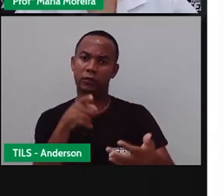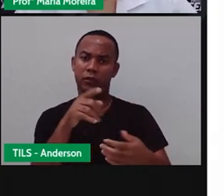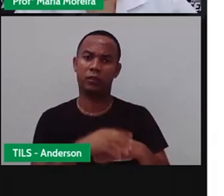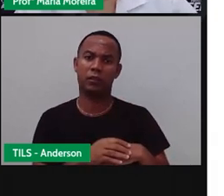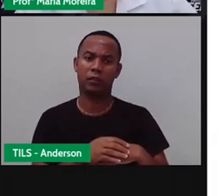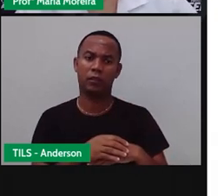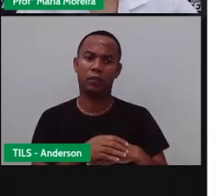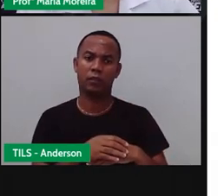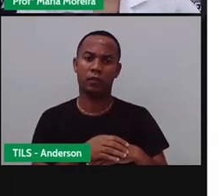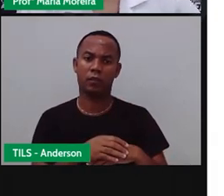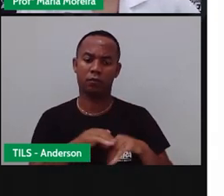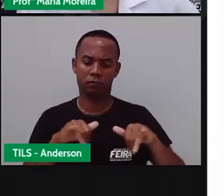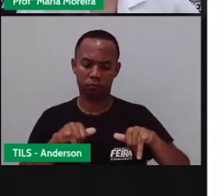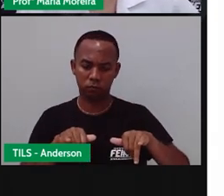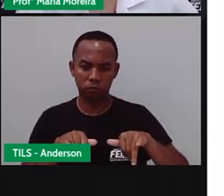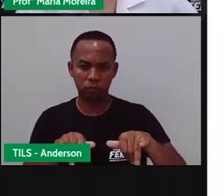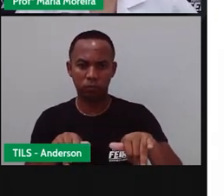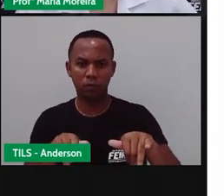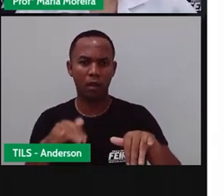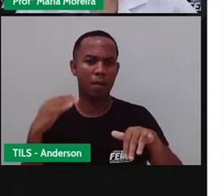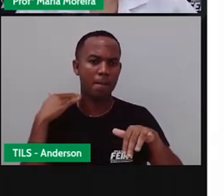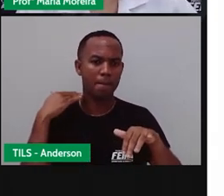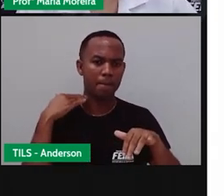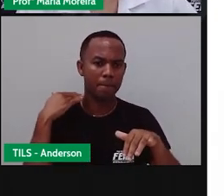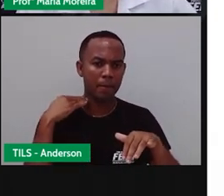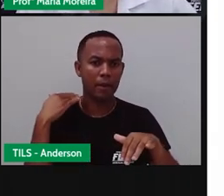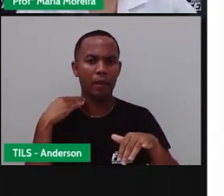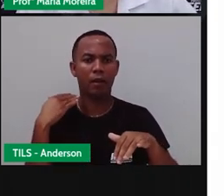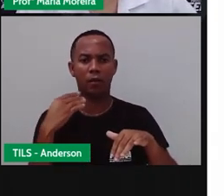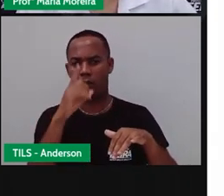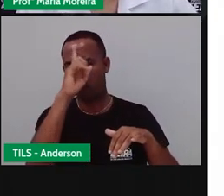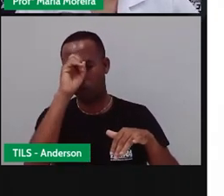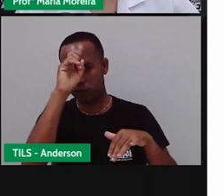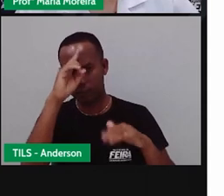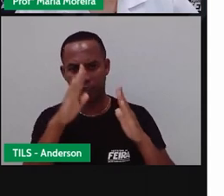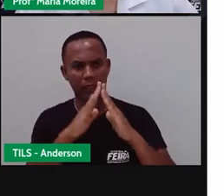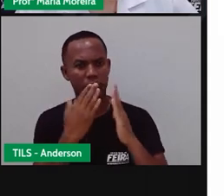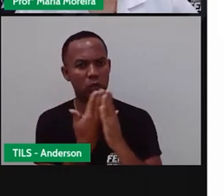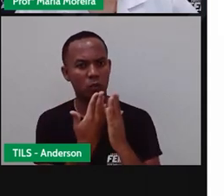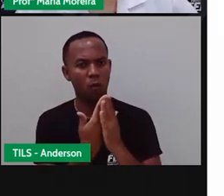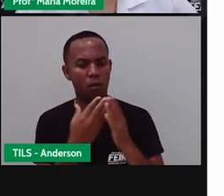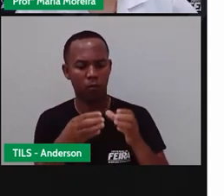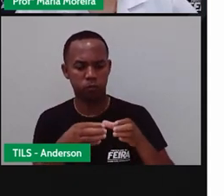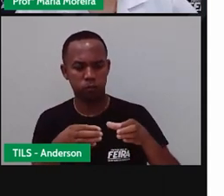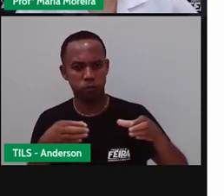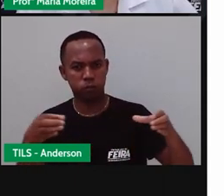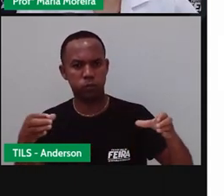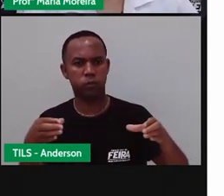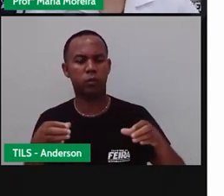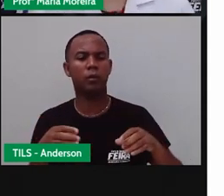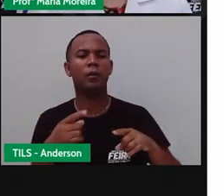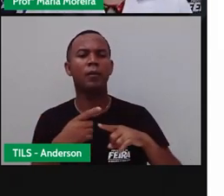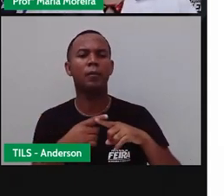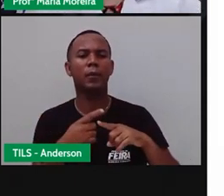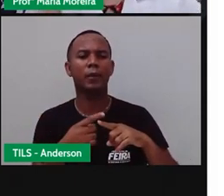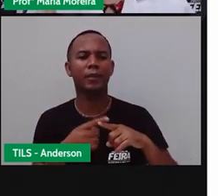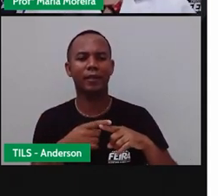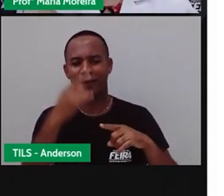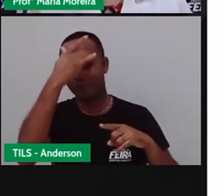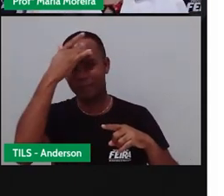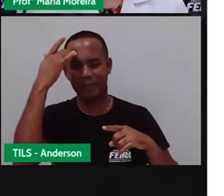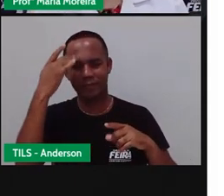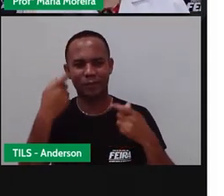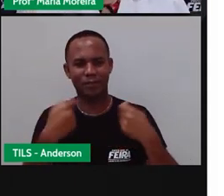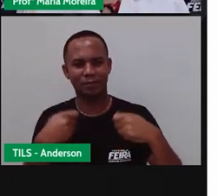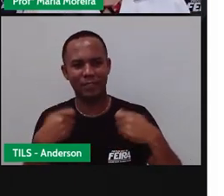Os supermercados, bancos, hospitais, escolas. Pois as pessoas que vivem na cidade necessitam de